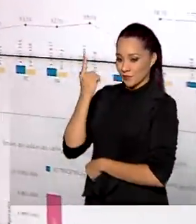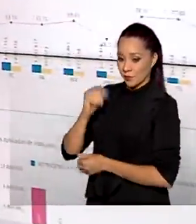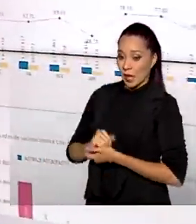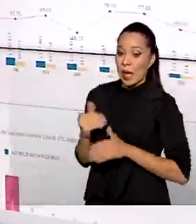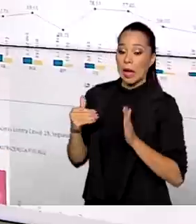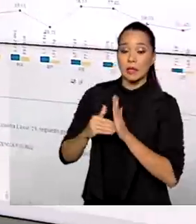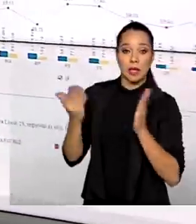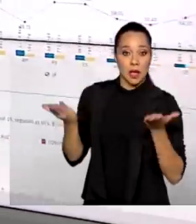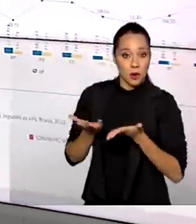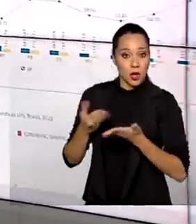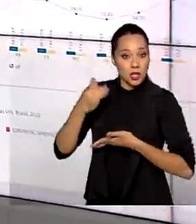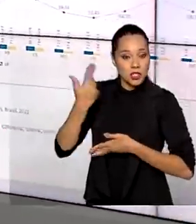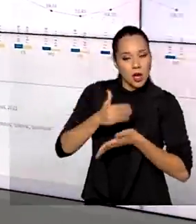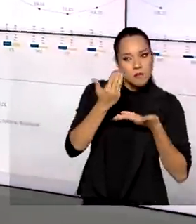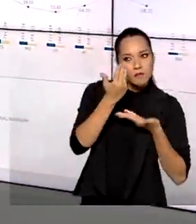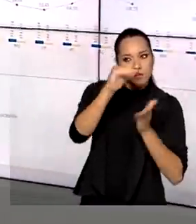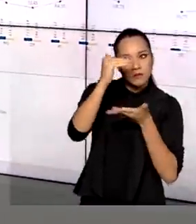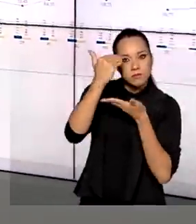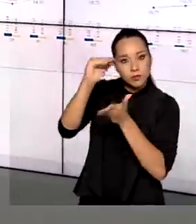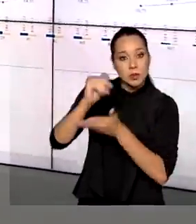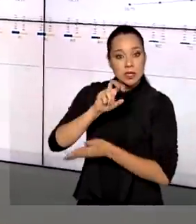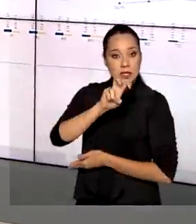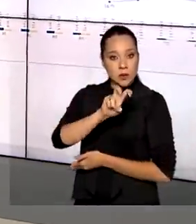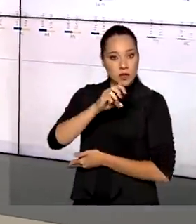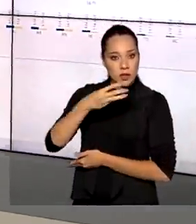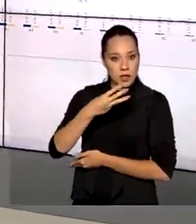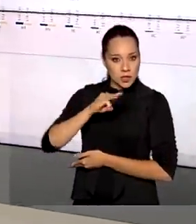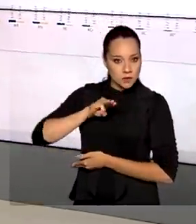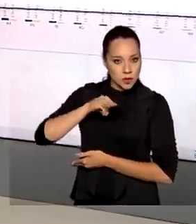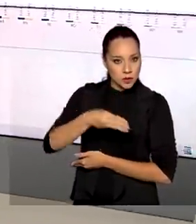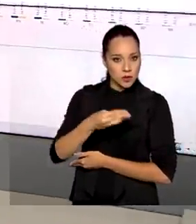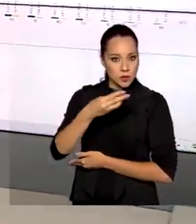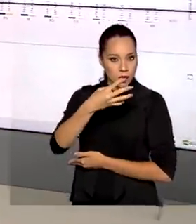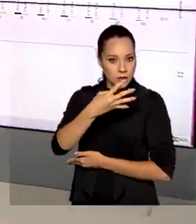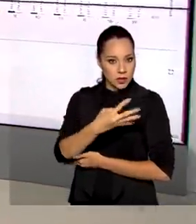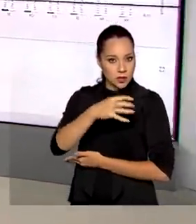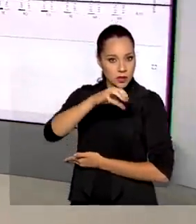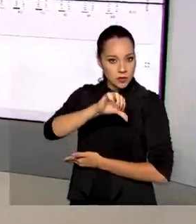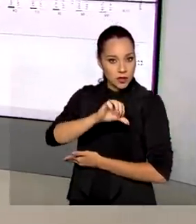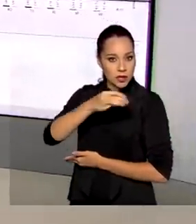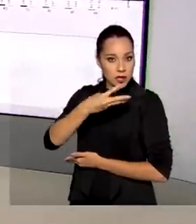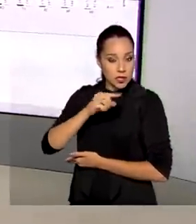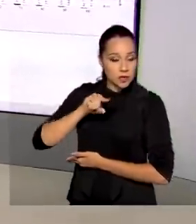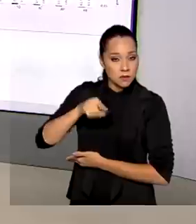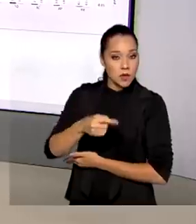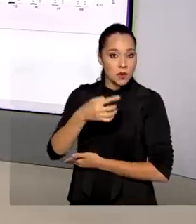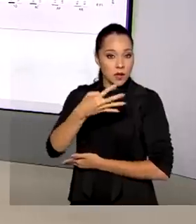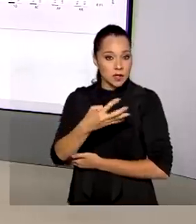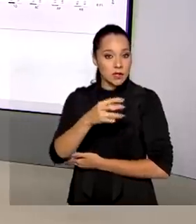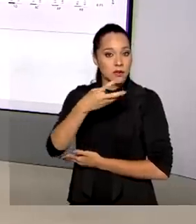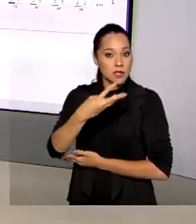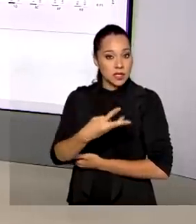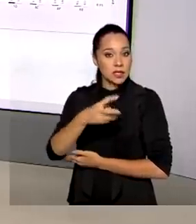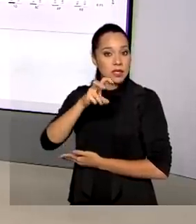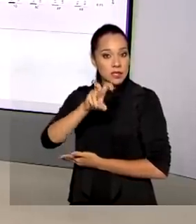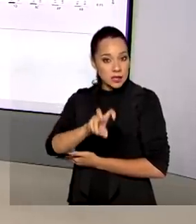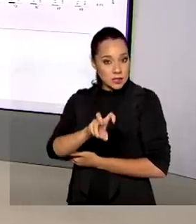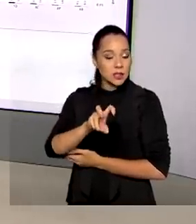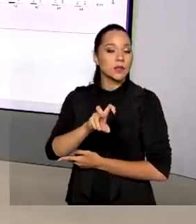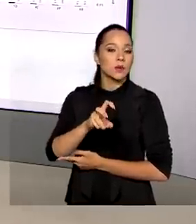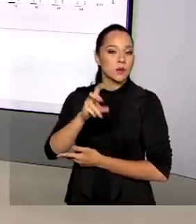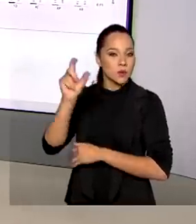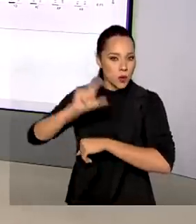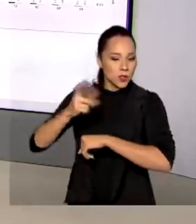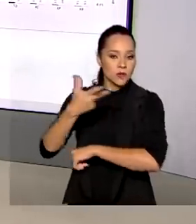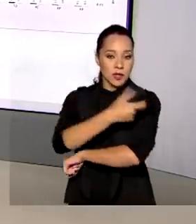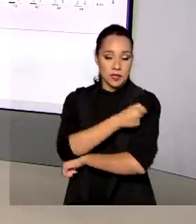até o momento foram distribuídas aí 53 milhões, 493 mil, 436 doses. O